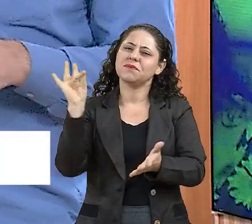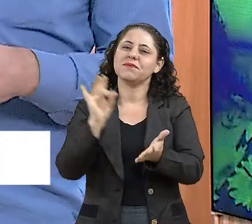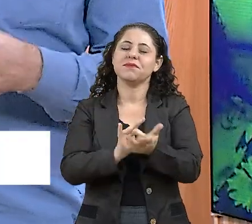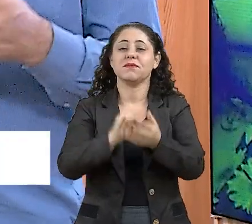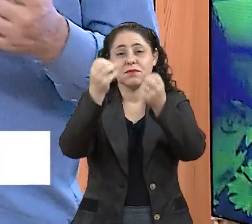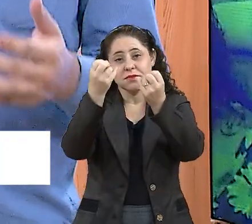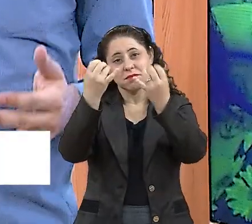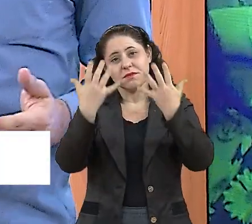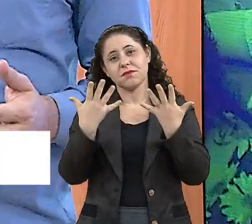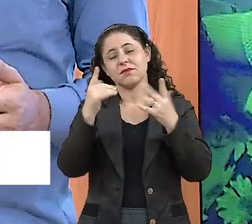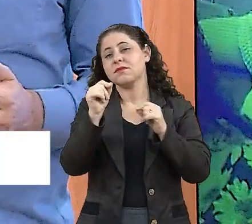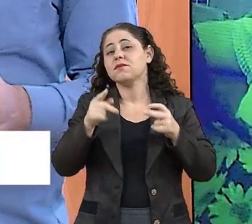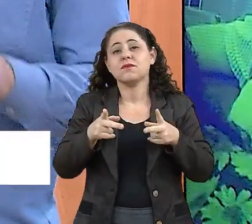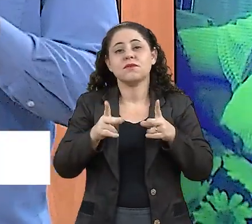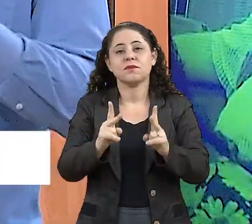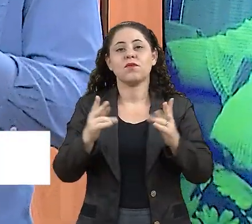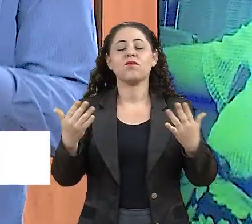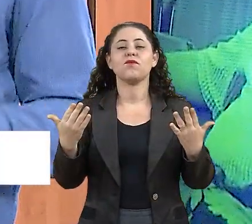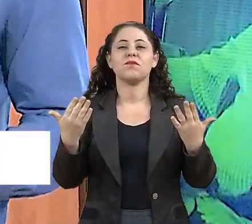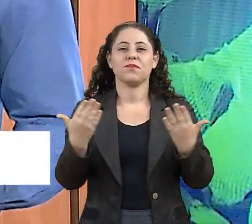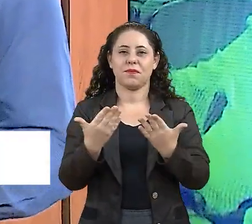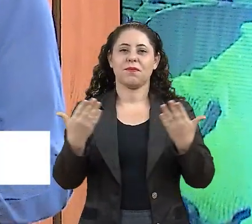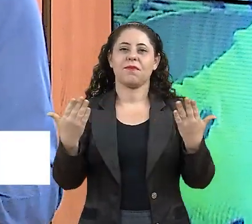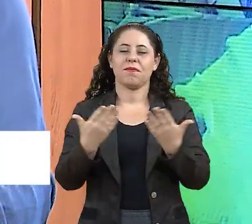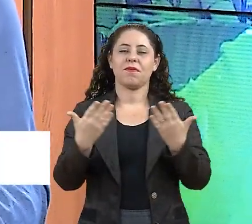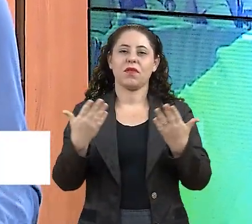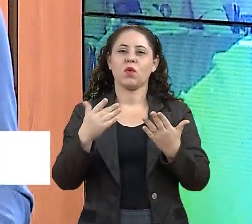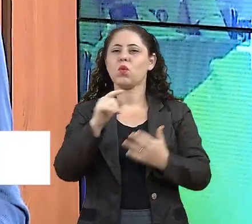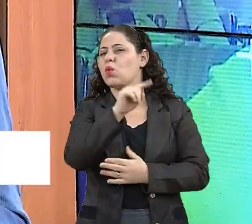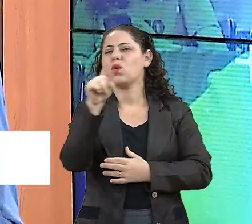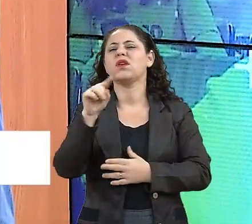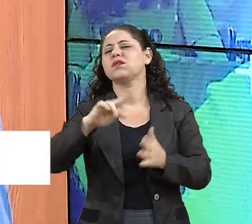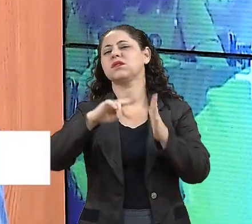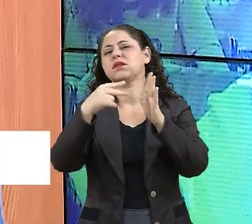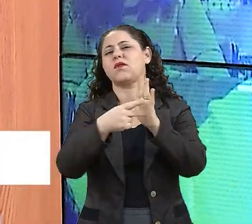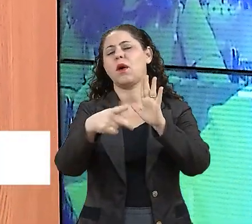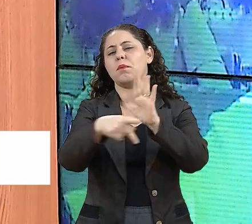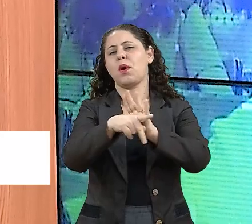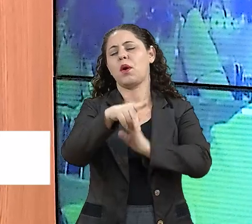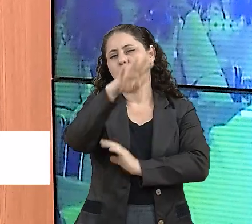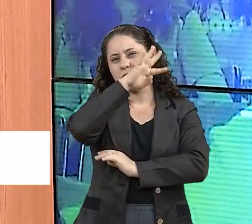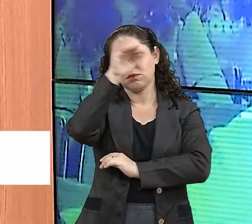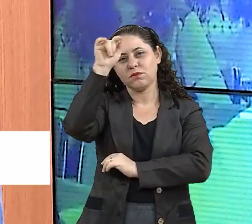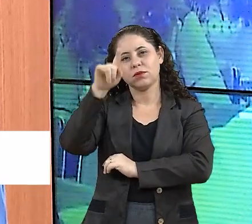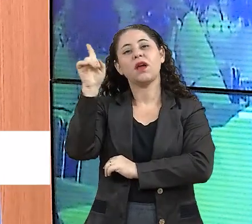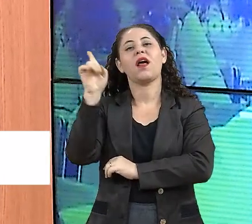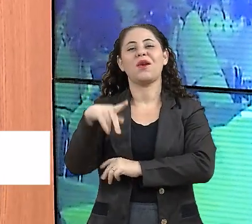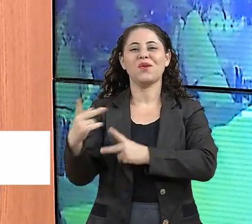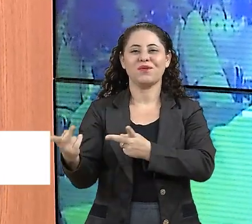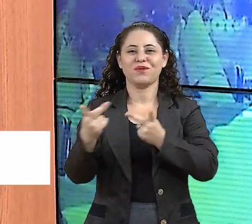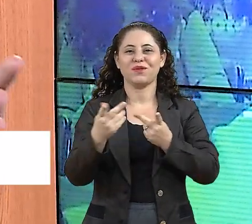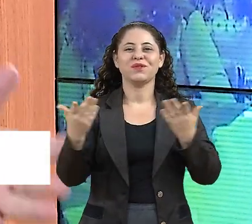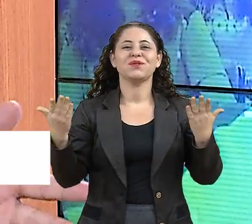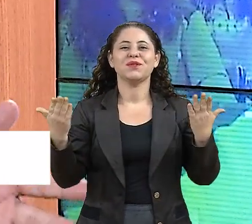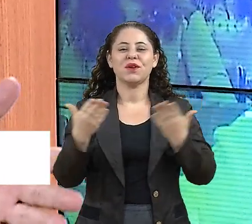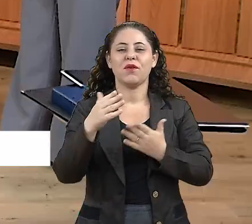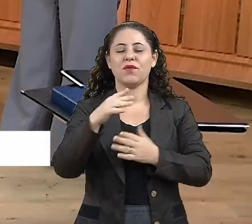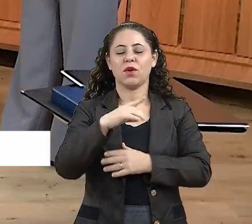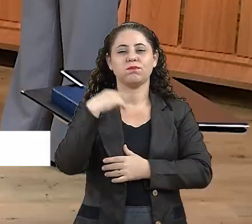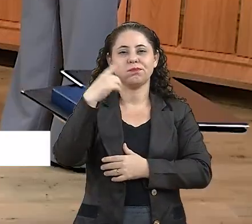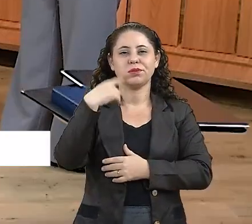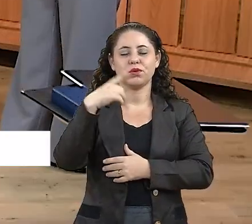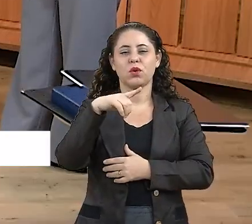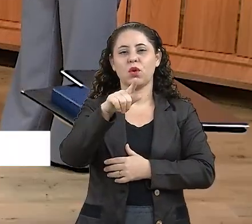explicar? A gente vai dar continuidade a essa questão do que significa ser sumatogrossense. São os nossos convidados de hoje, doutor Gustavo,